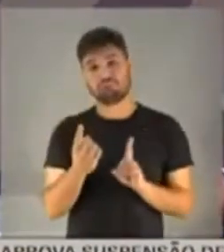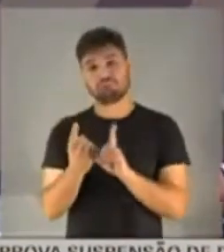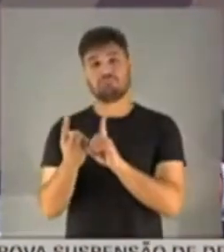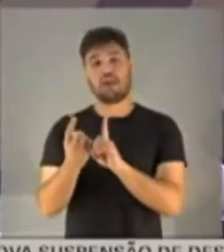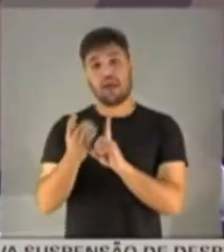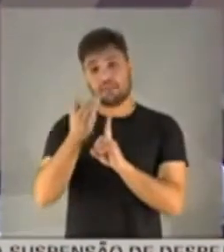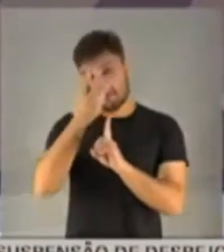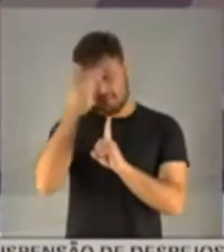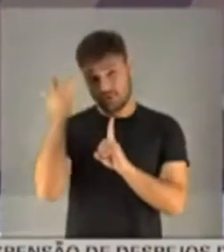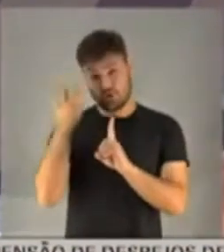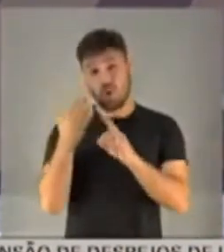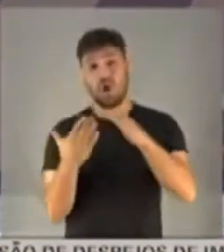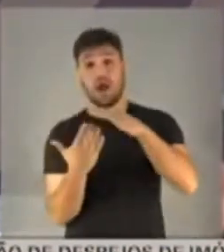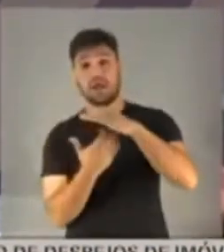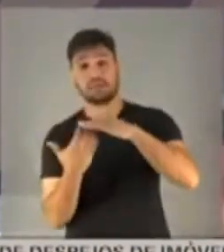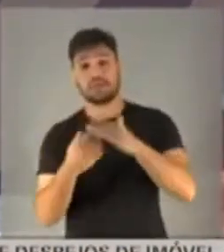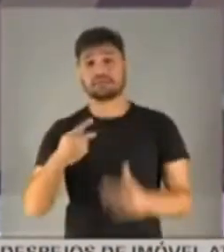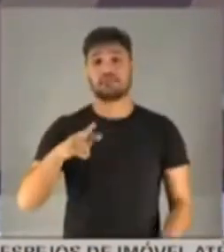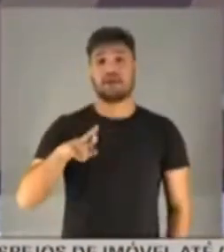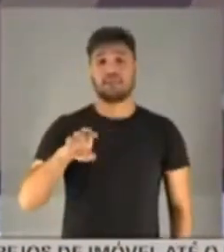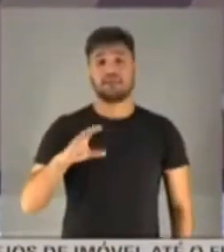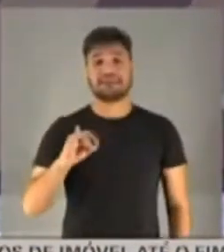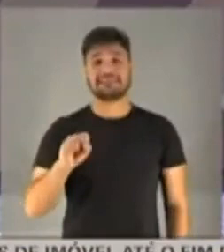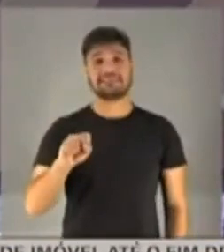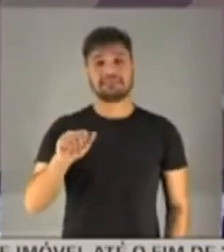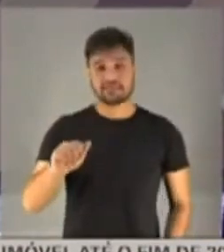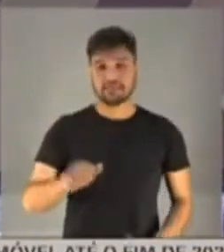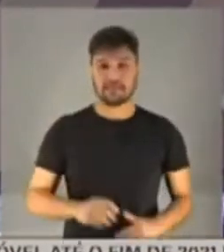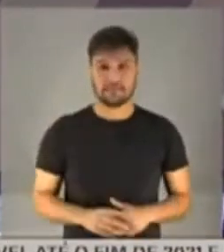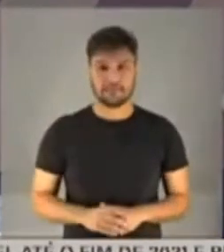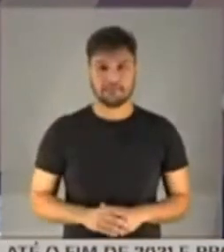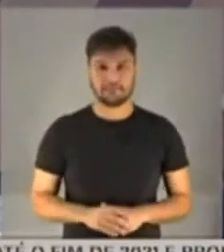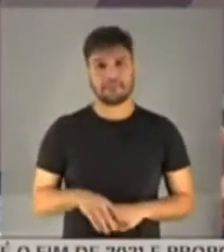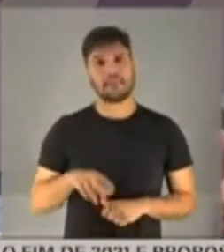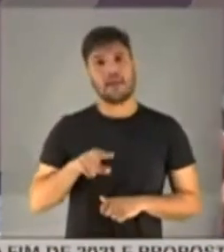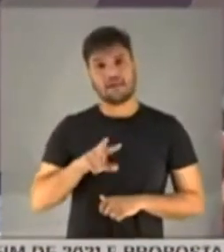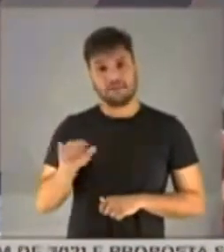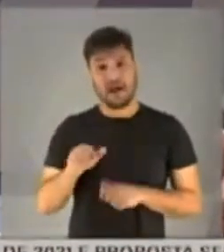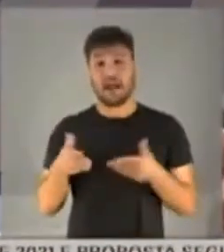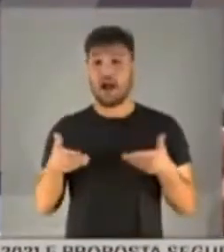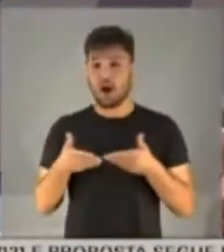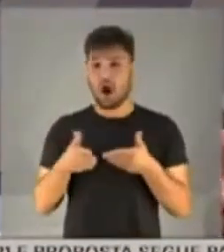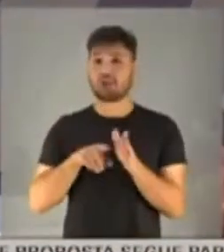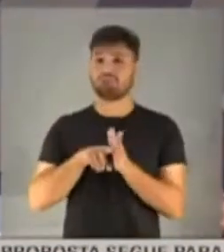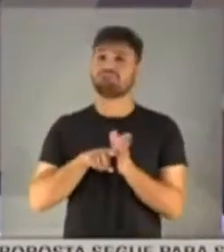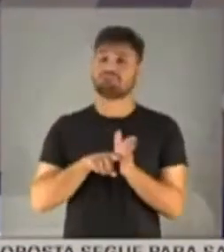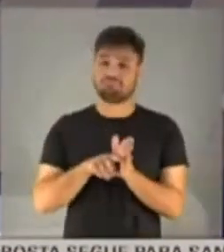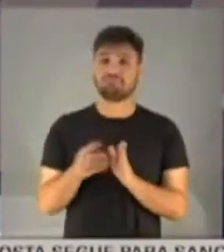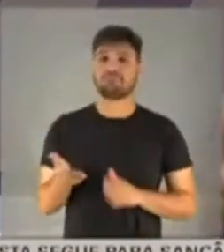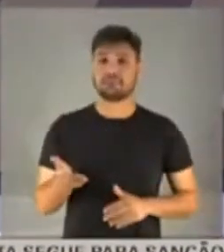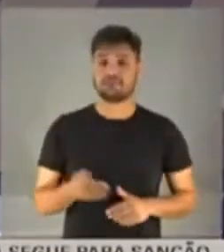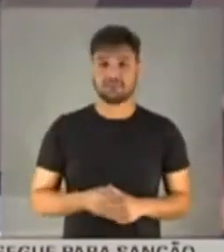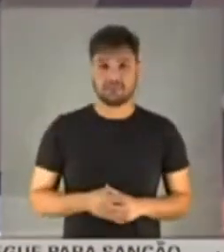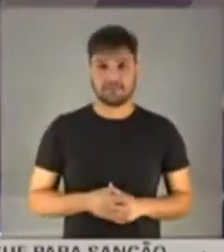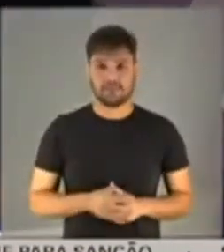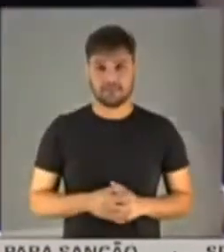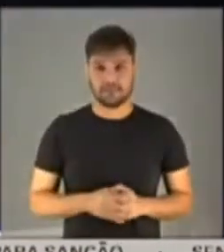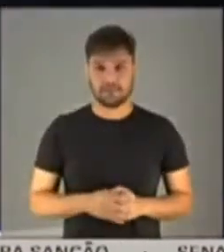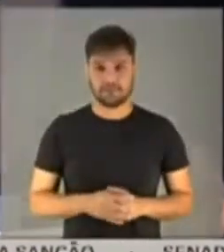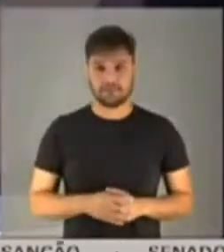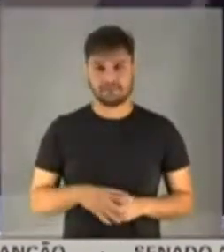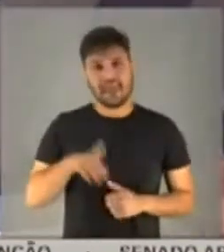proprietários da Precisa, que será alvo a partir de agora, porque é